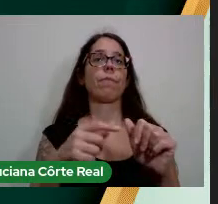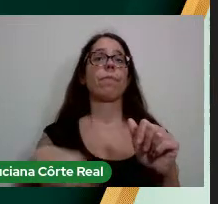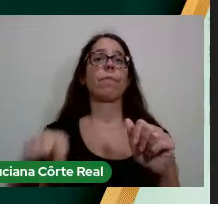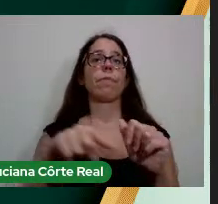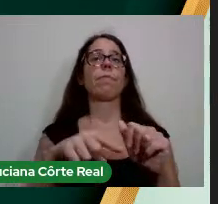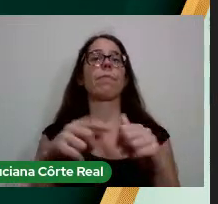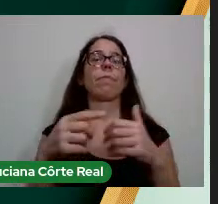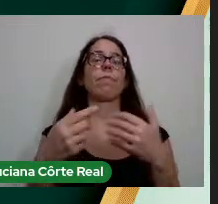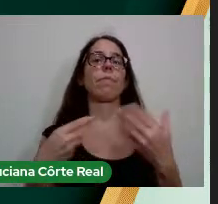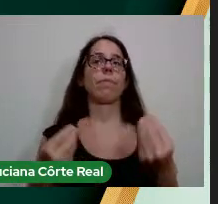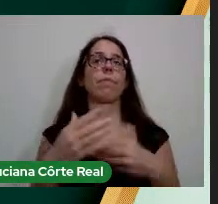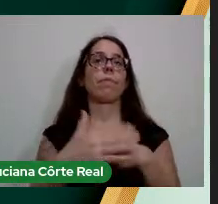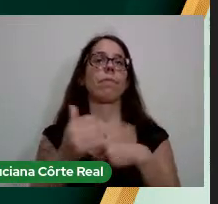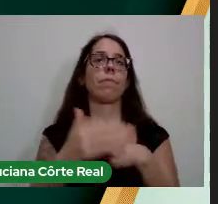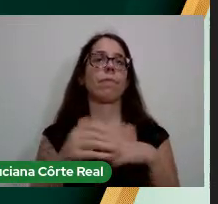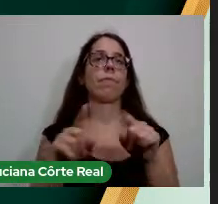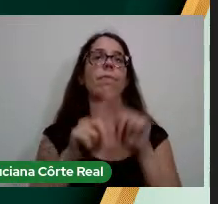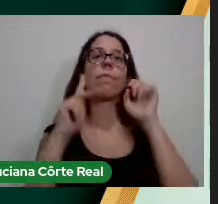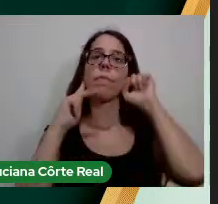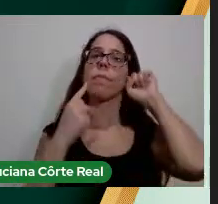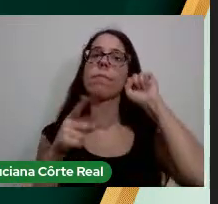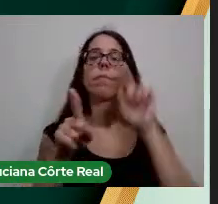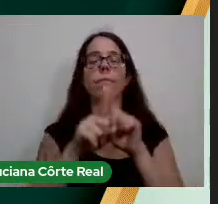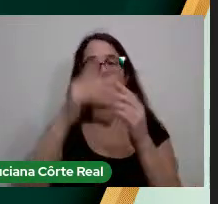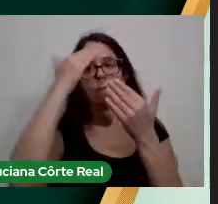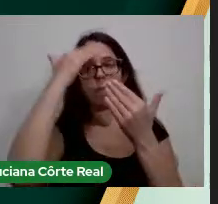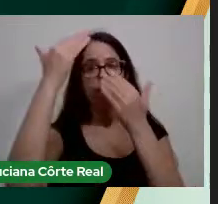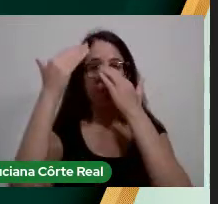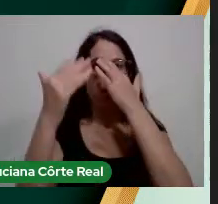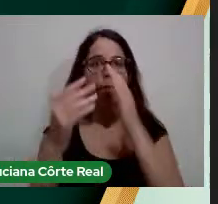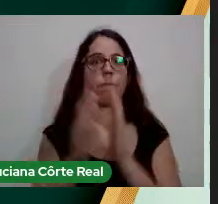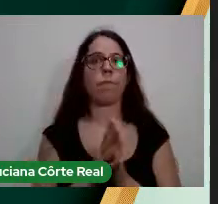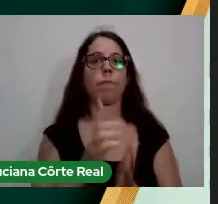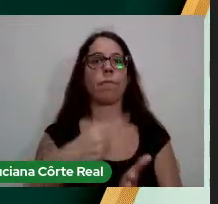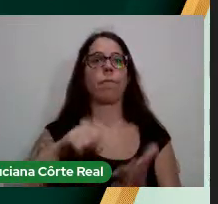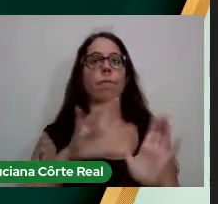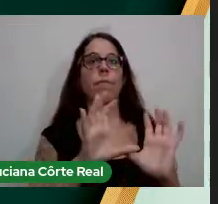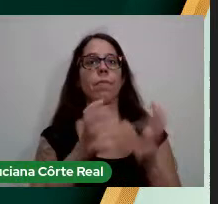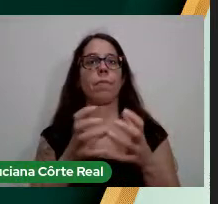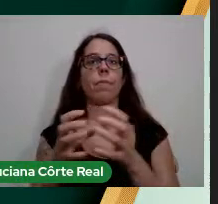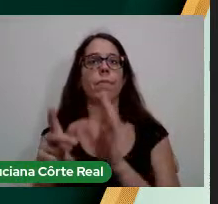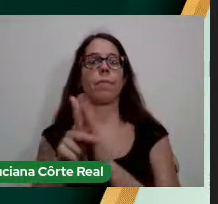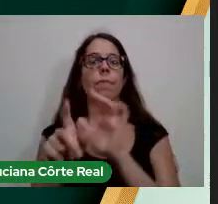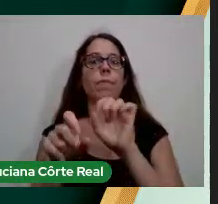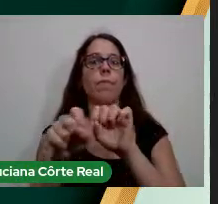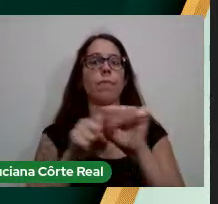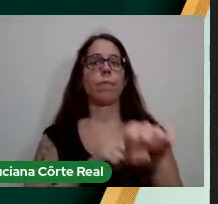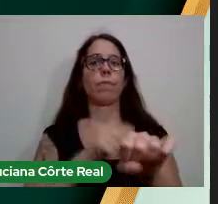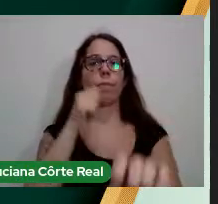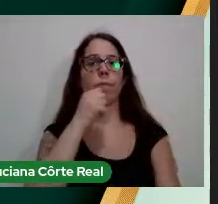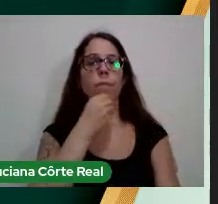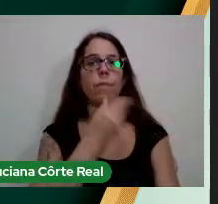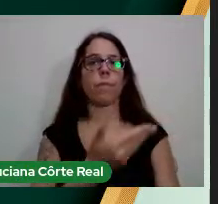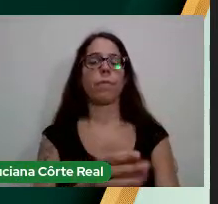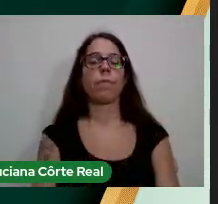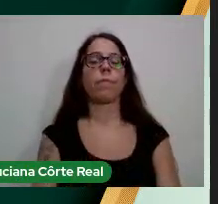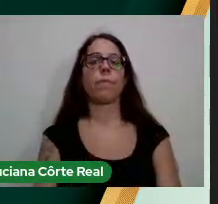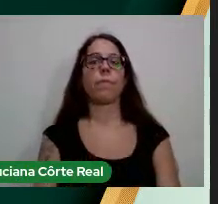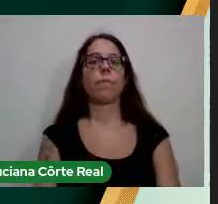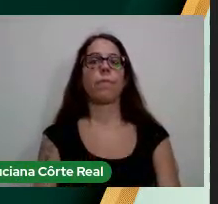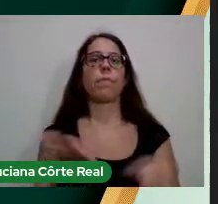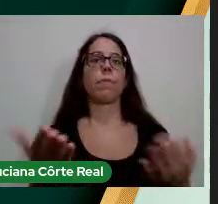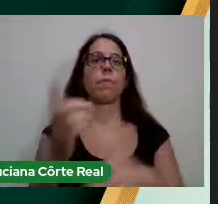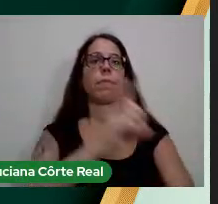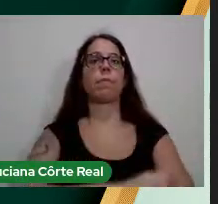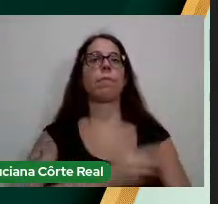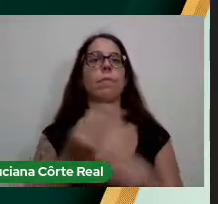reconhecimento e gratidão para as nossas turmas de formandas e de formandos nesse dia